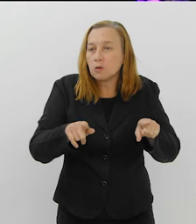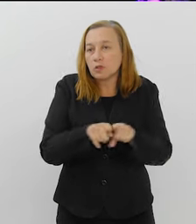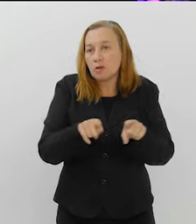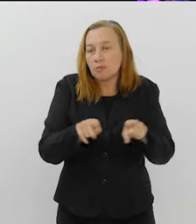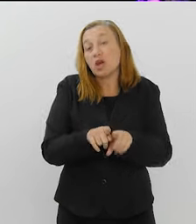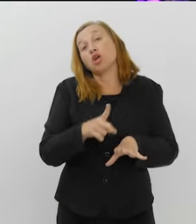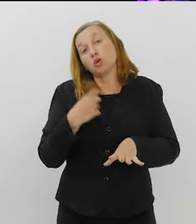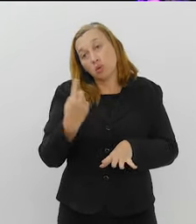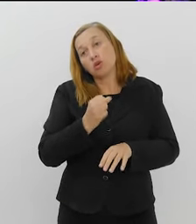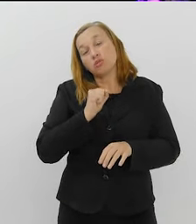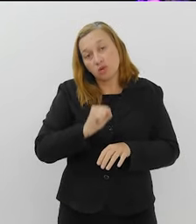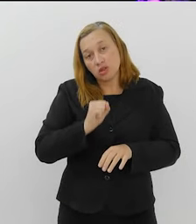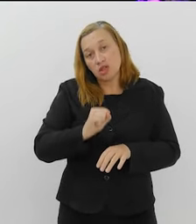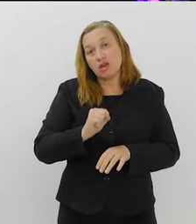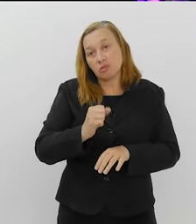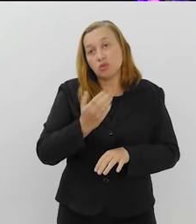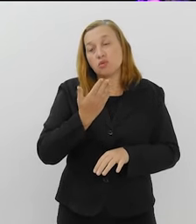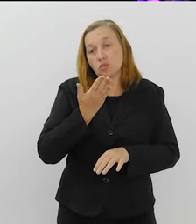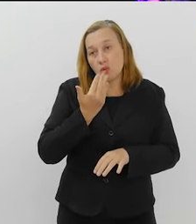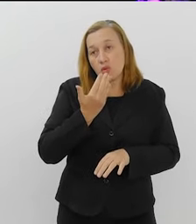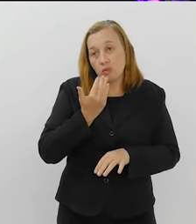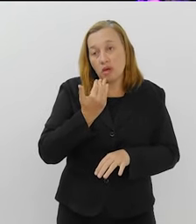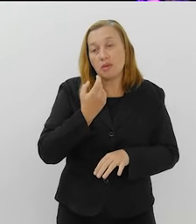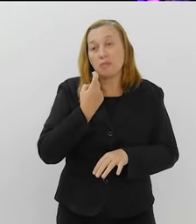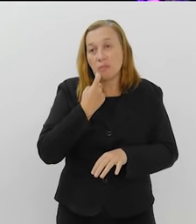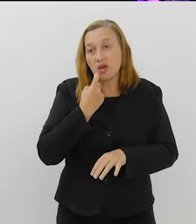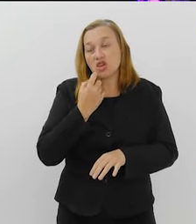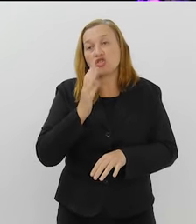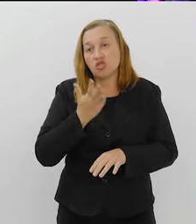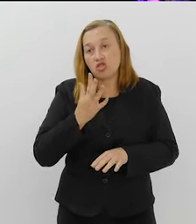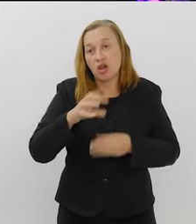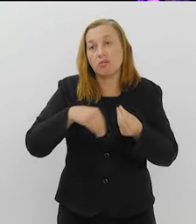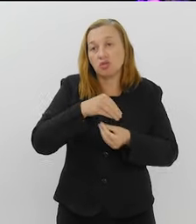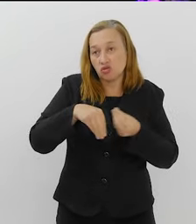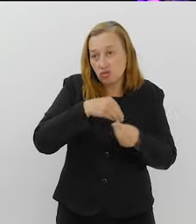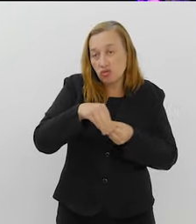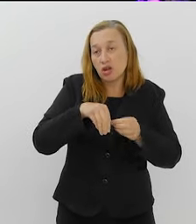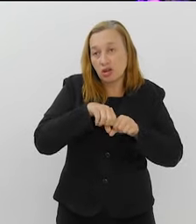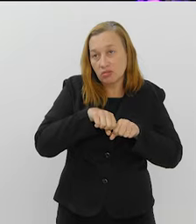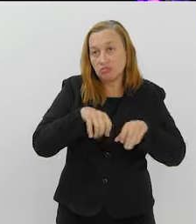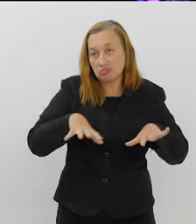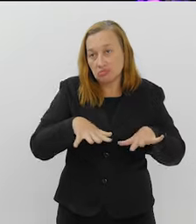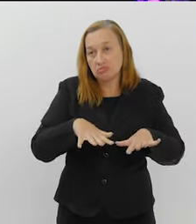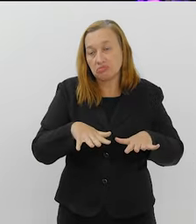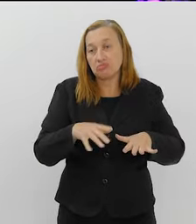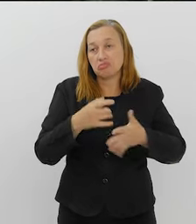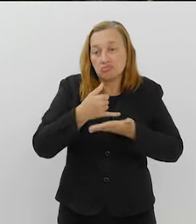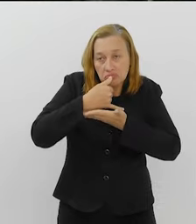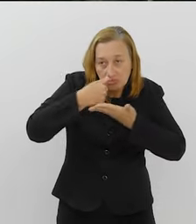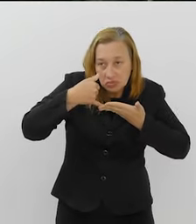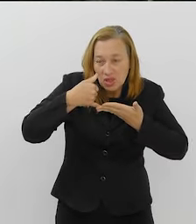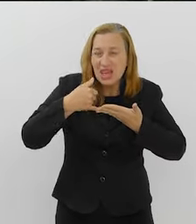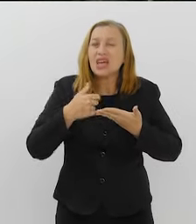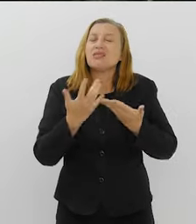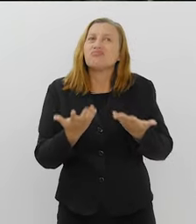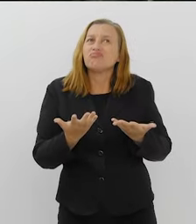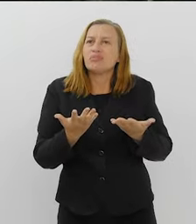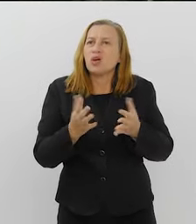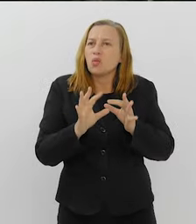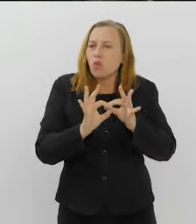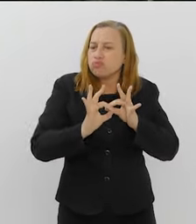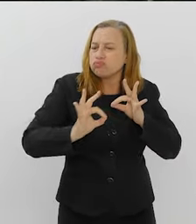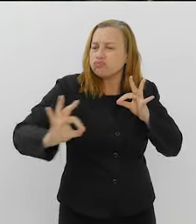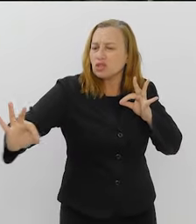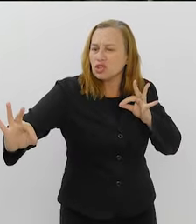esses contaminantes ambientais a partir da injeção desses peixes. E eles são pescados a que